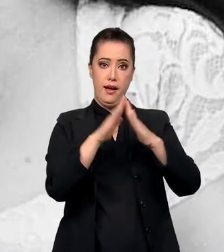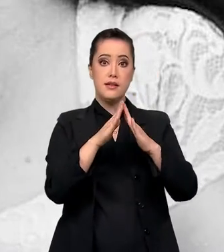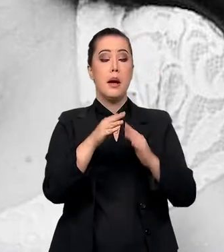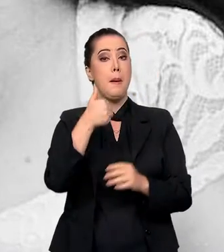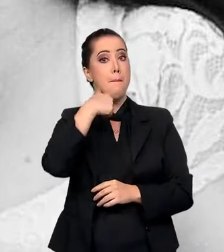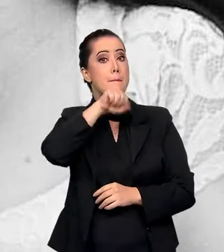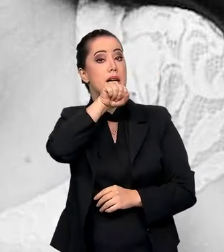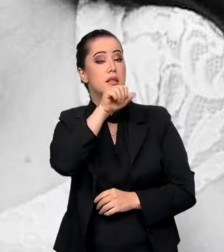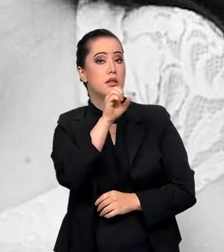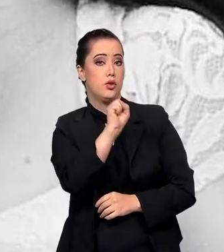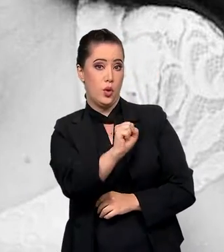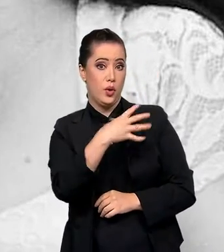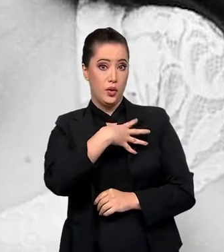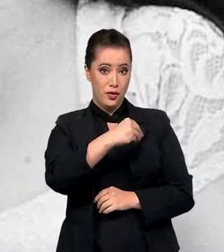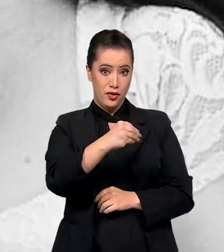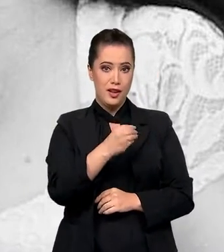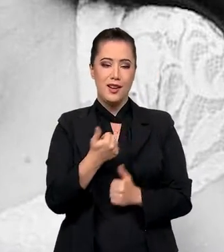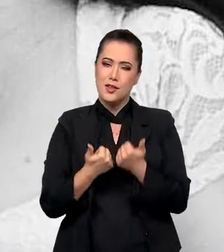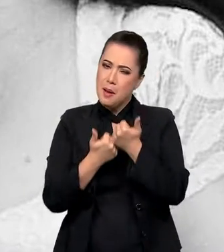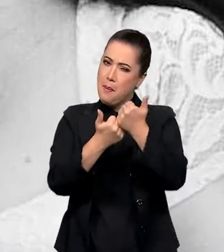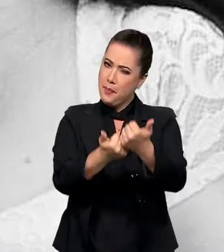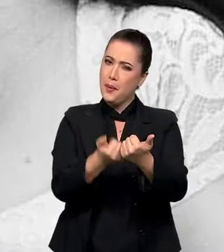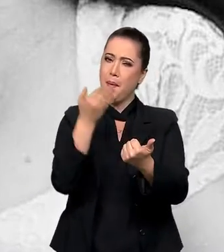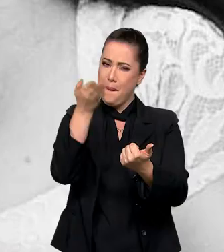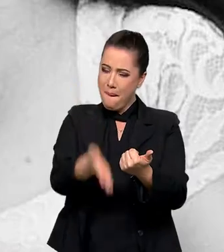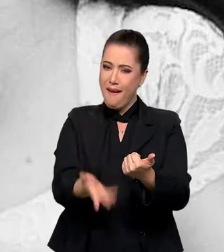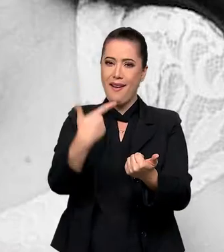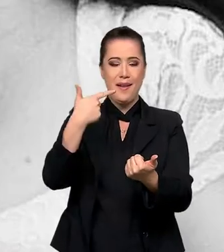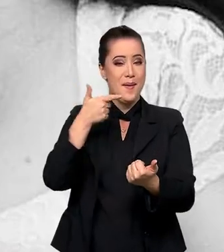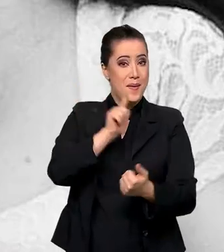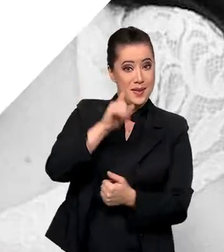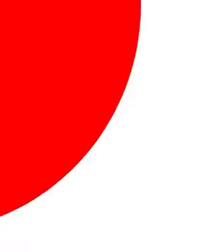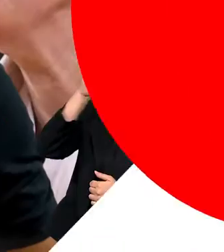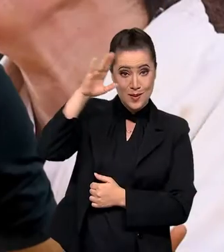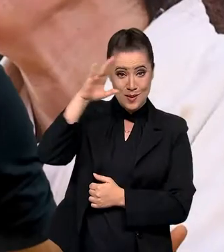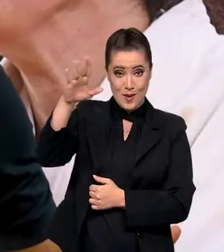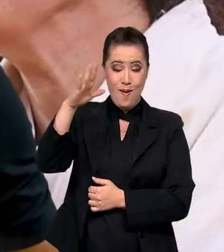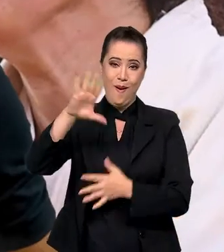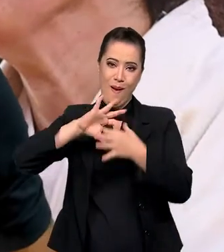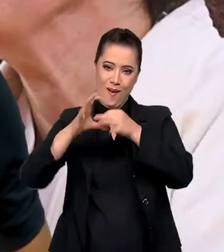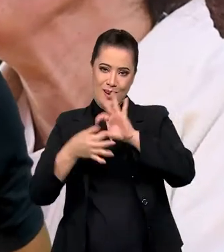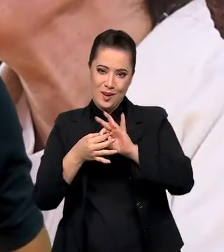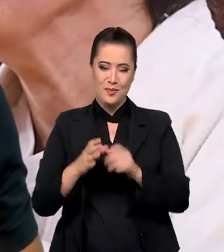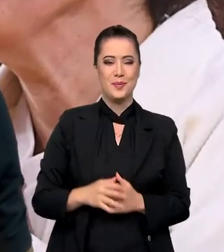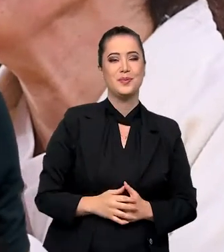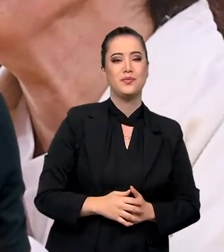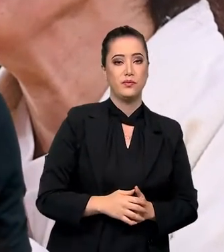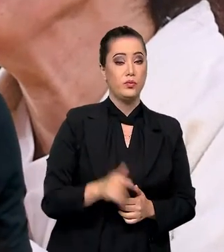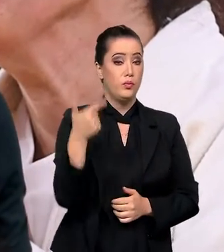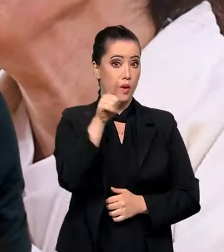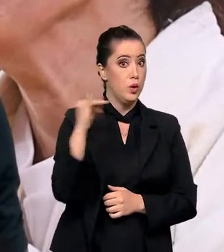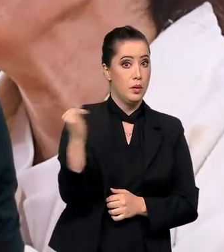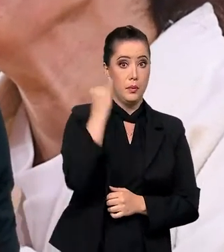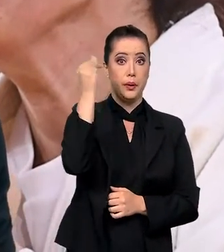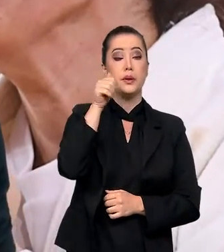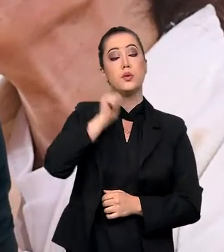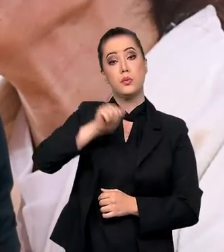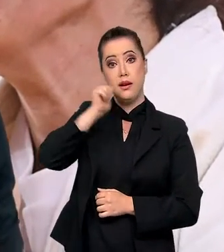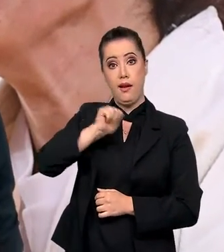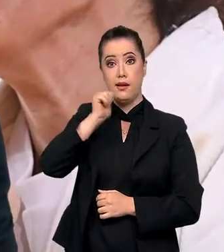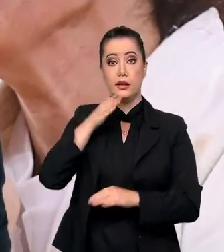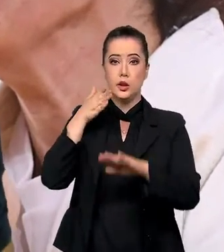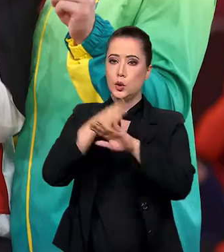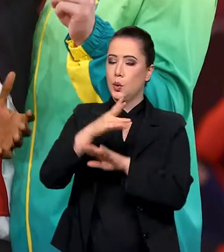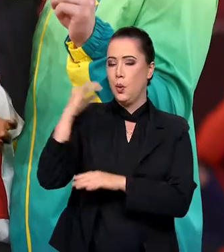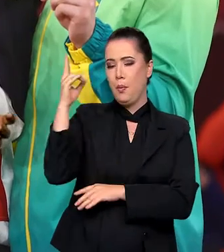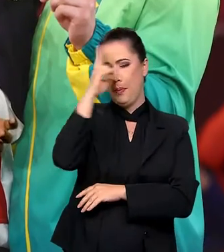permitiu e ajudou a Rebeca a alcançar o sonho olímpico. Outra atleta que entrou pra história é a Mayra Guiar,